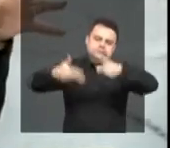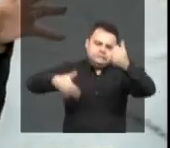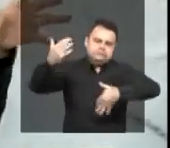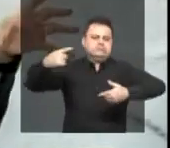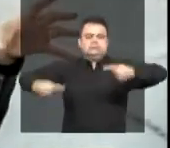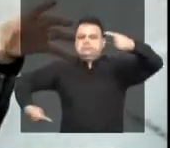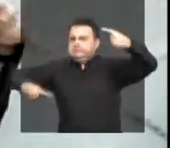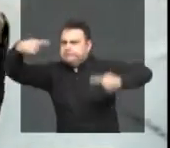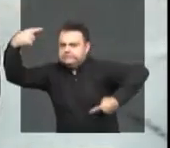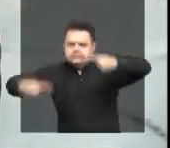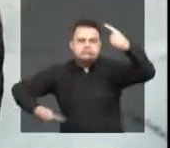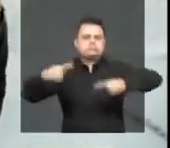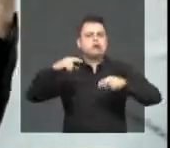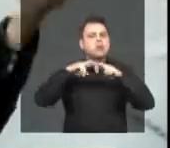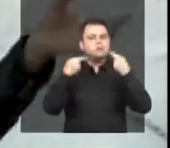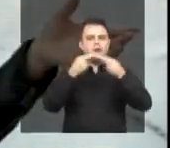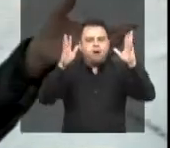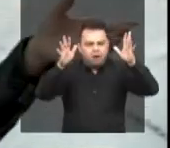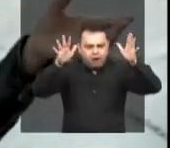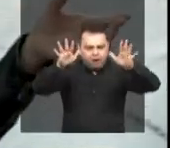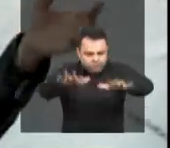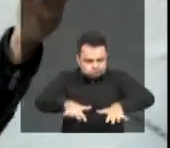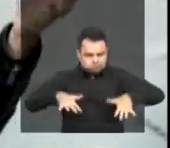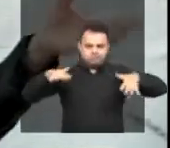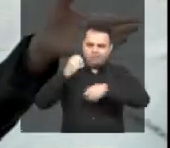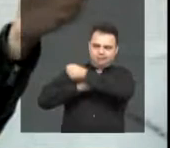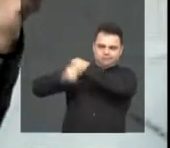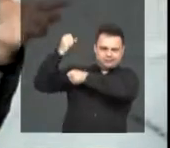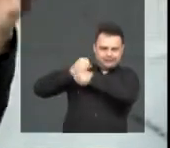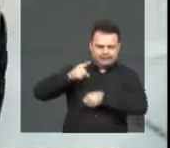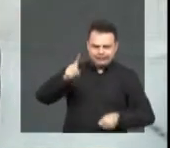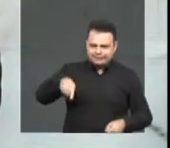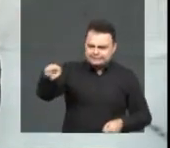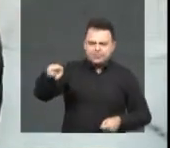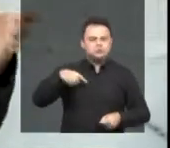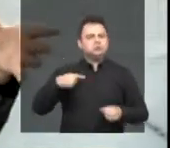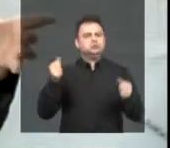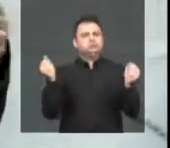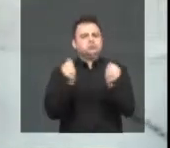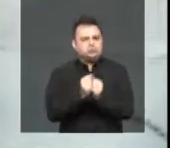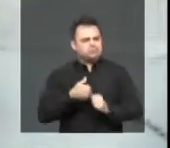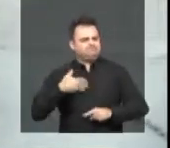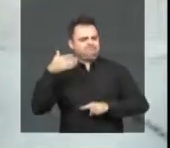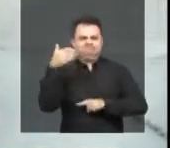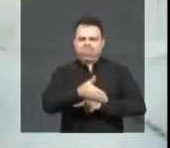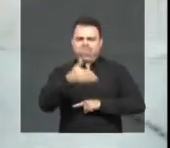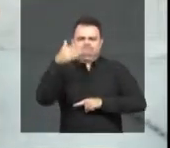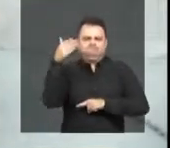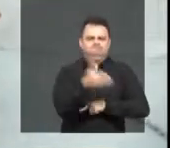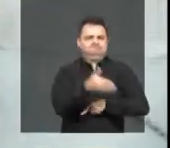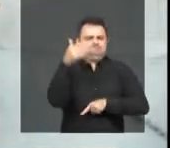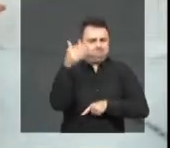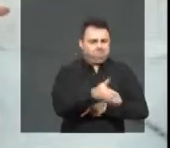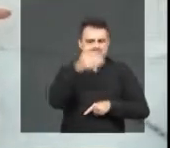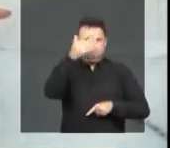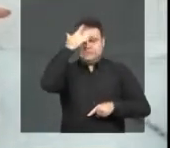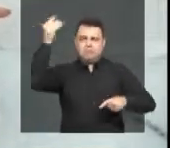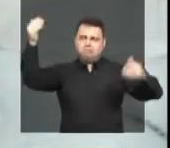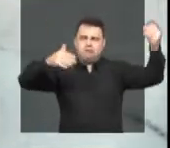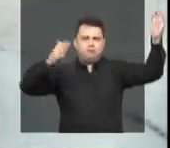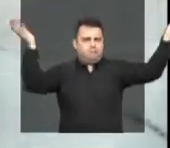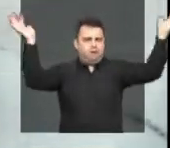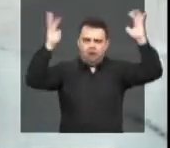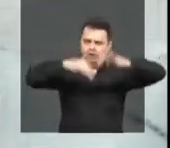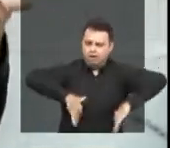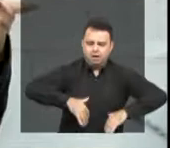objeto de debate em algumas audiências públicas no último ano, o senhor foi um vereador bastante atuante, esteve presente nas audiências públicas